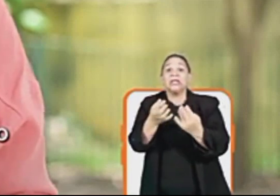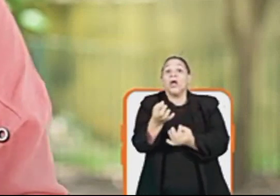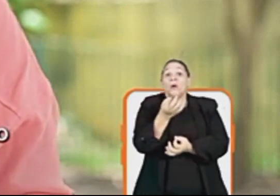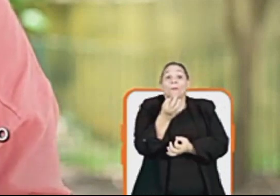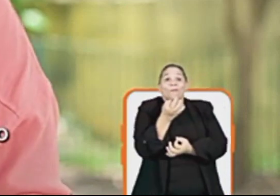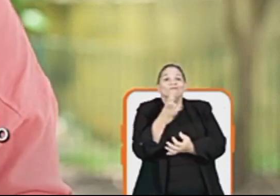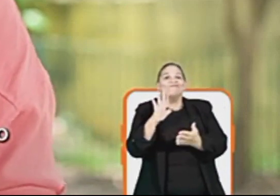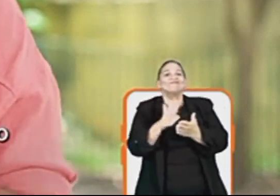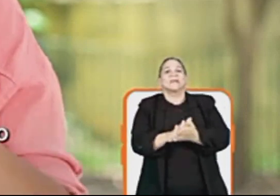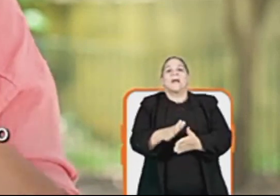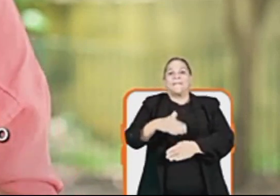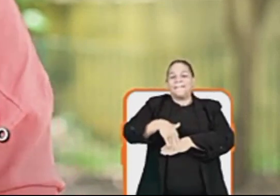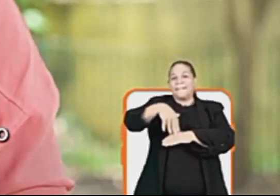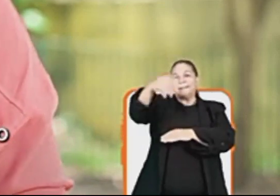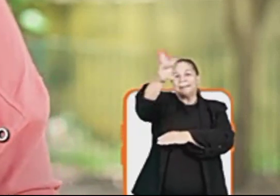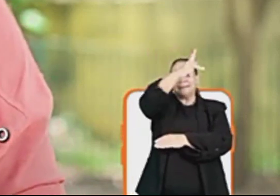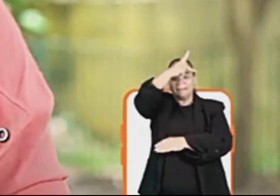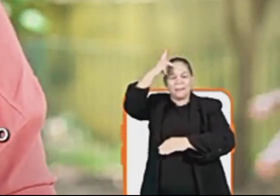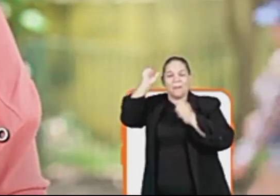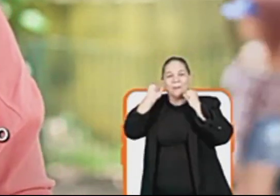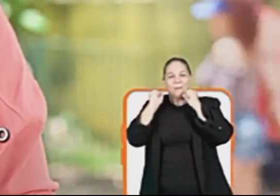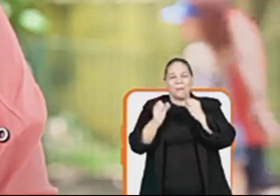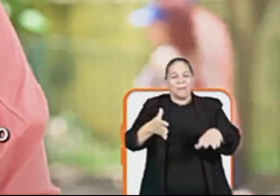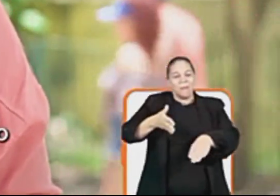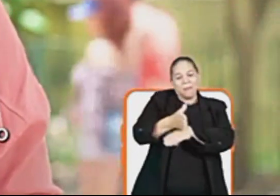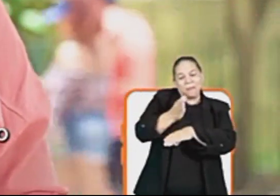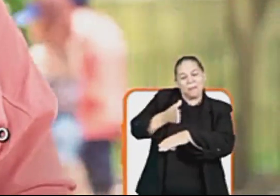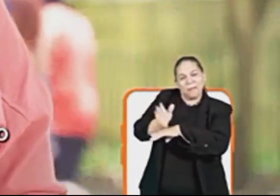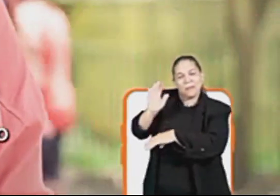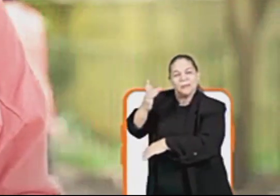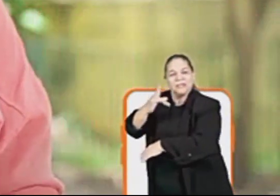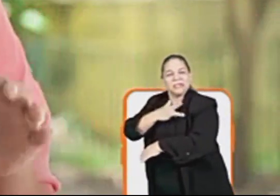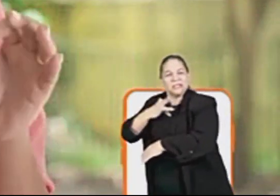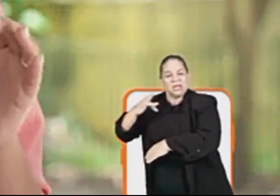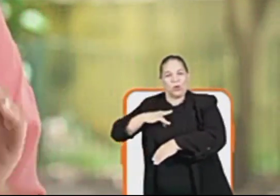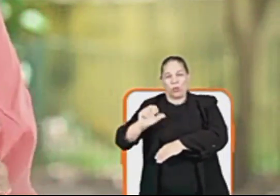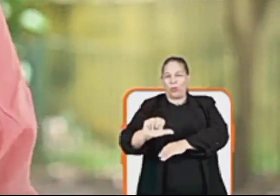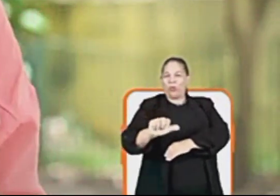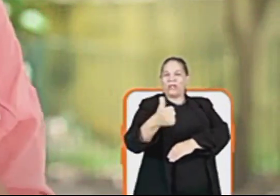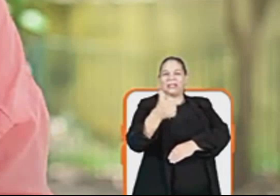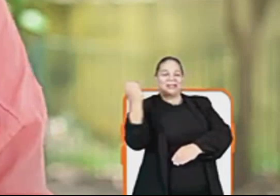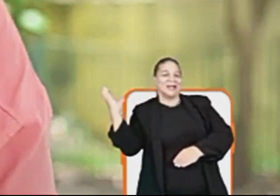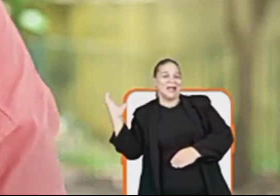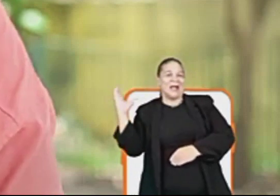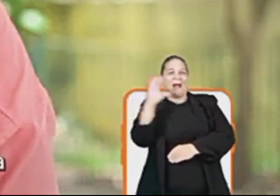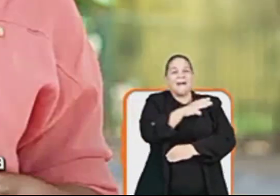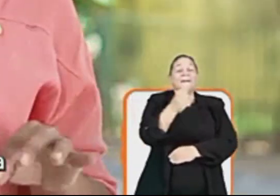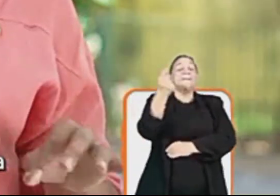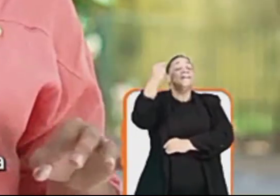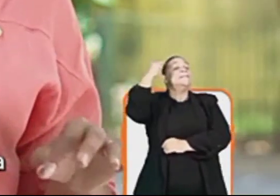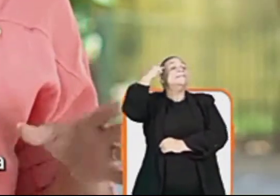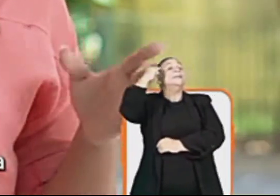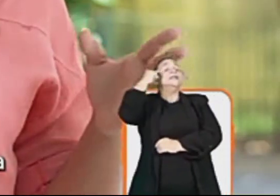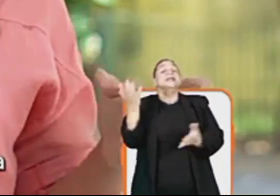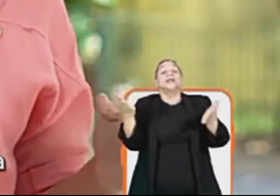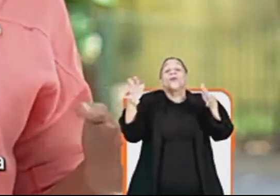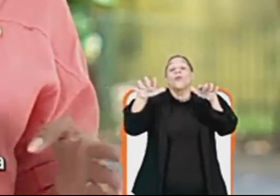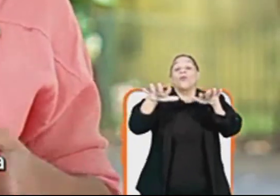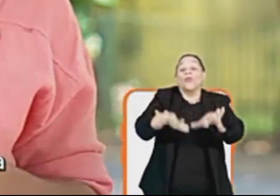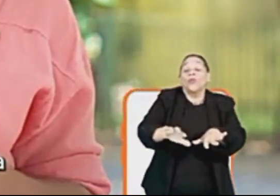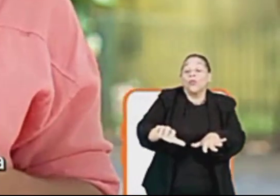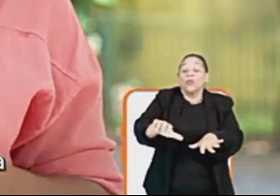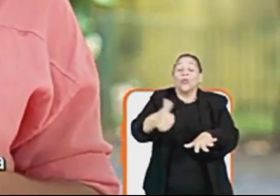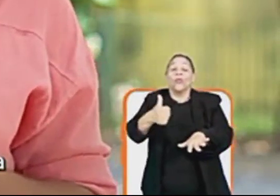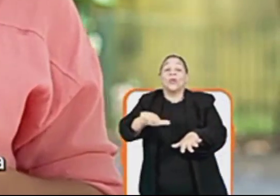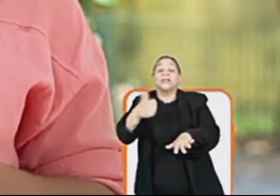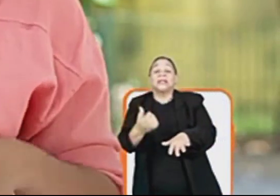que mais pessoas consigam ter acesso aos serviços públicos de saúde com qualidade e rapidez Pensando em inclusão e